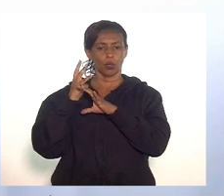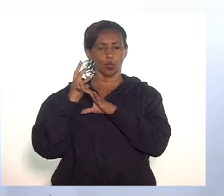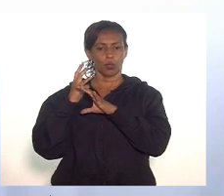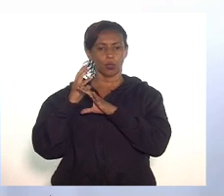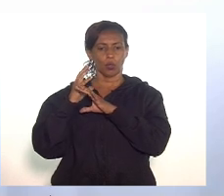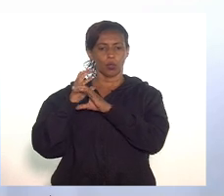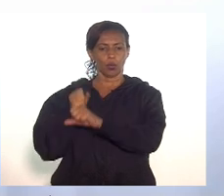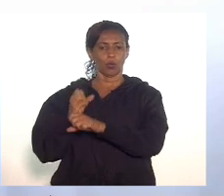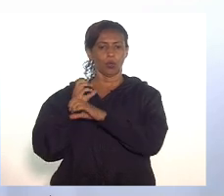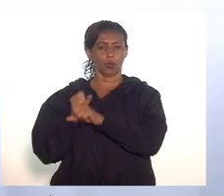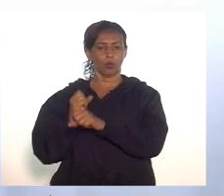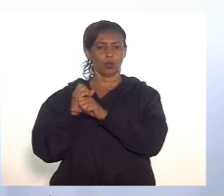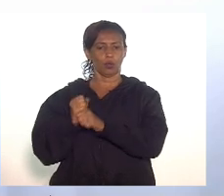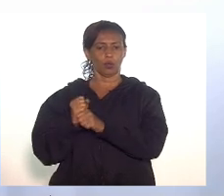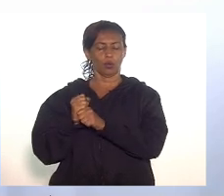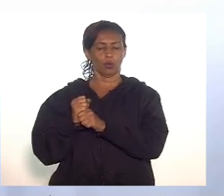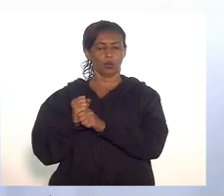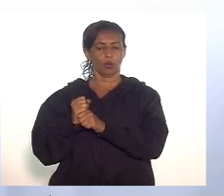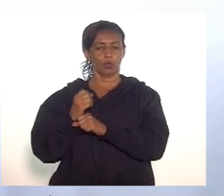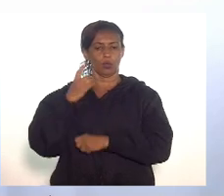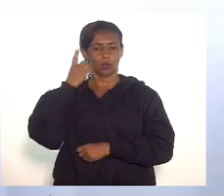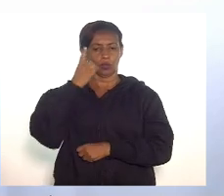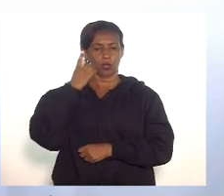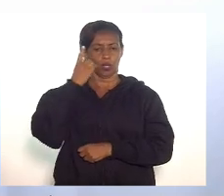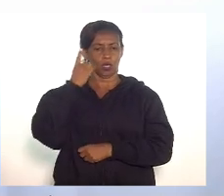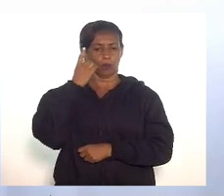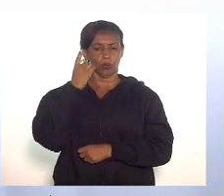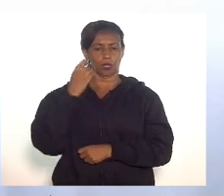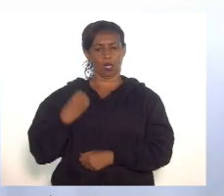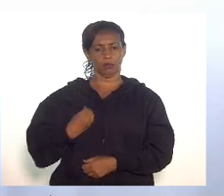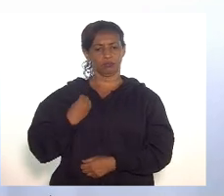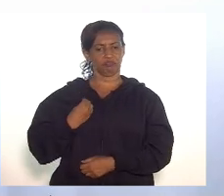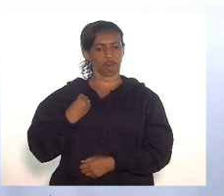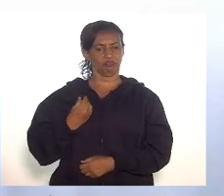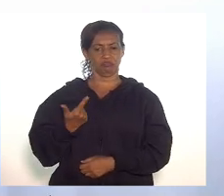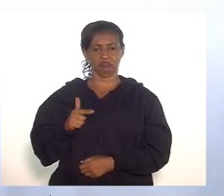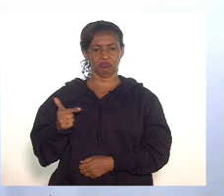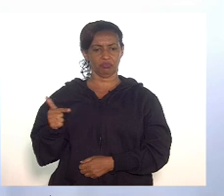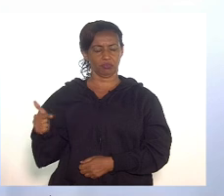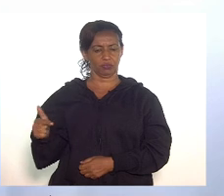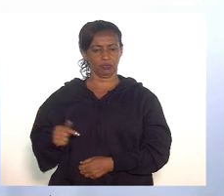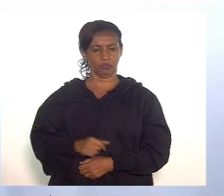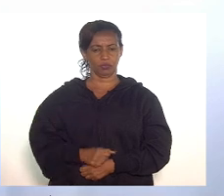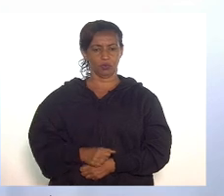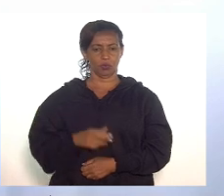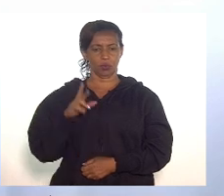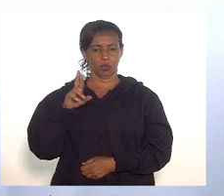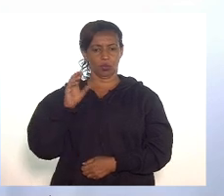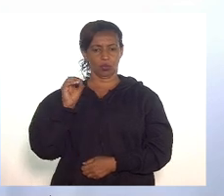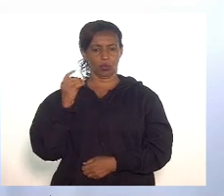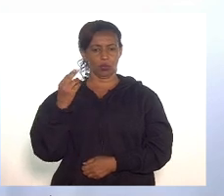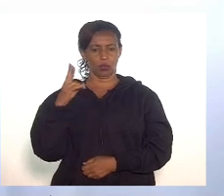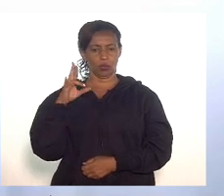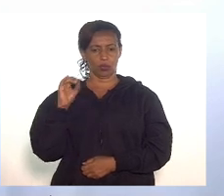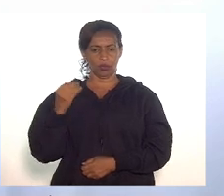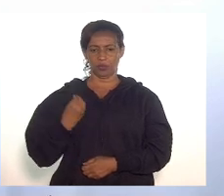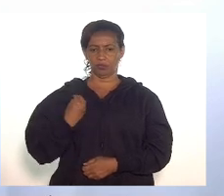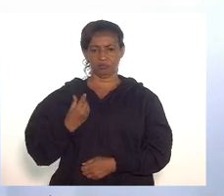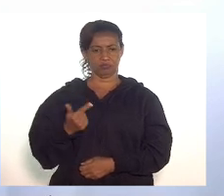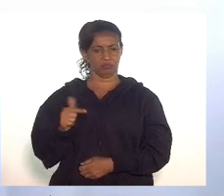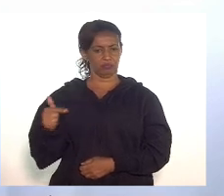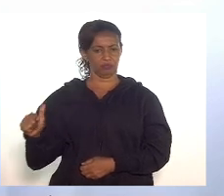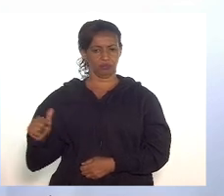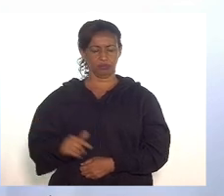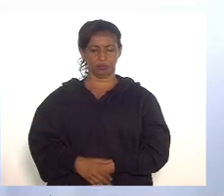Márcio Canella. Não se encontrando presente, deputado Rodrigo Bacelar. Não se encontrando